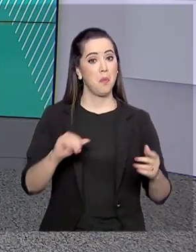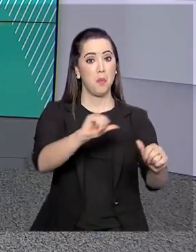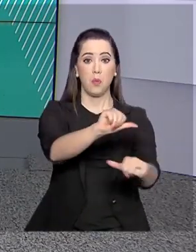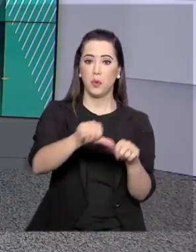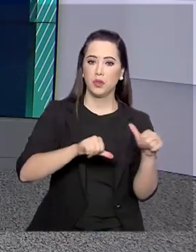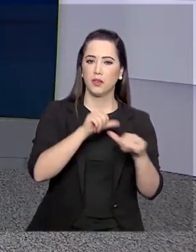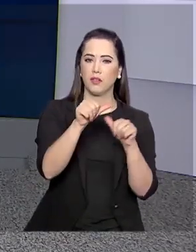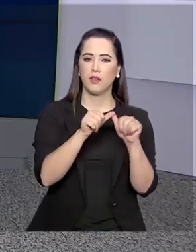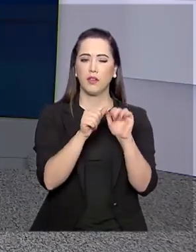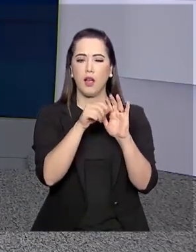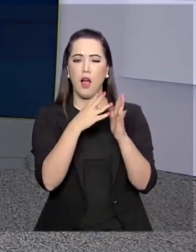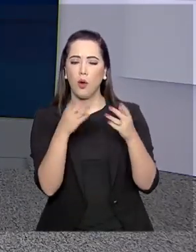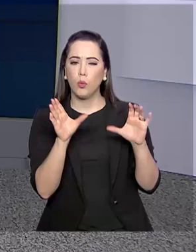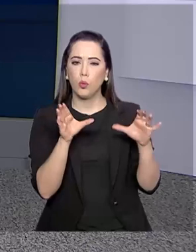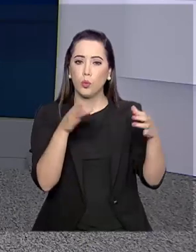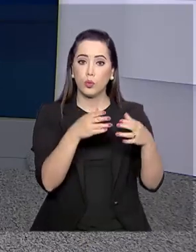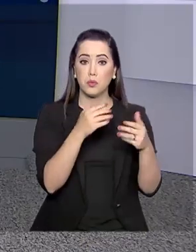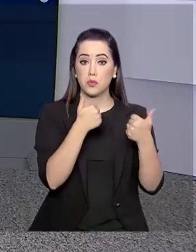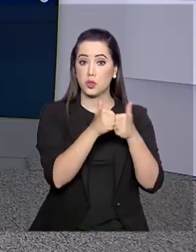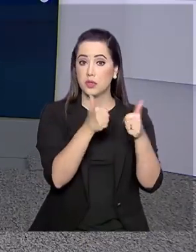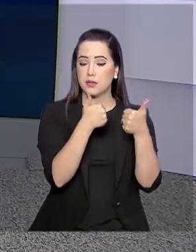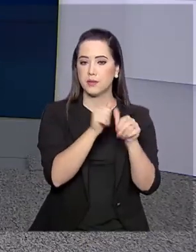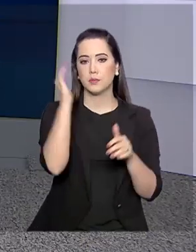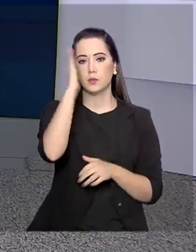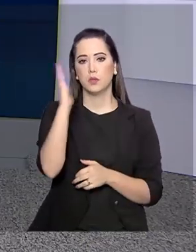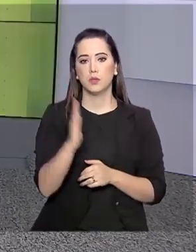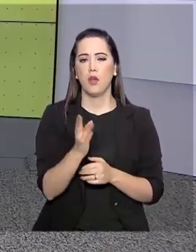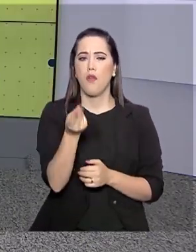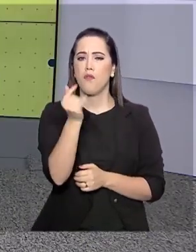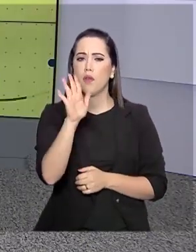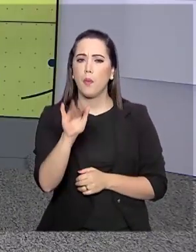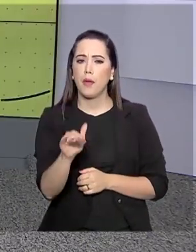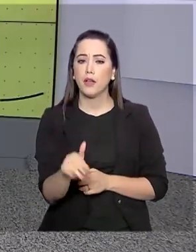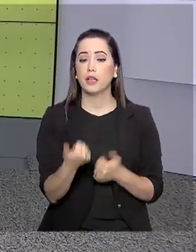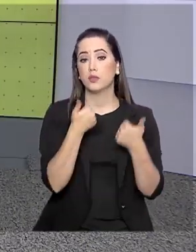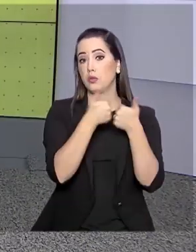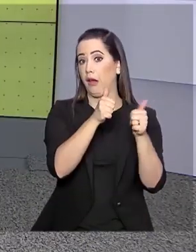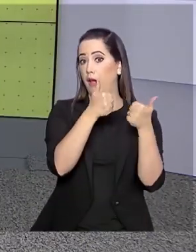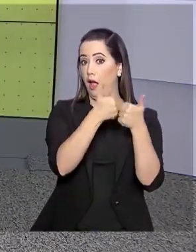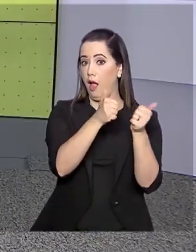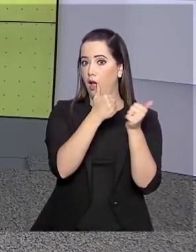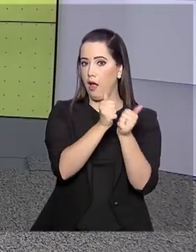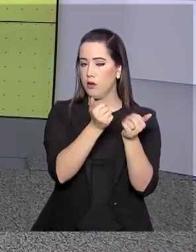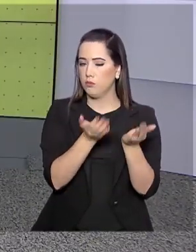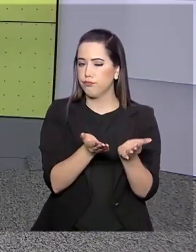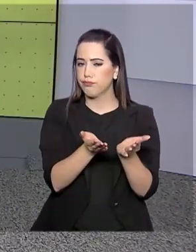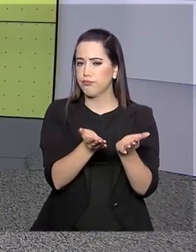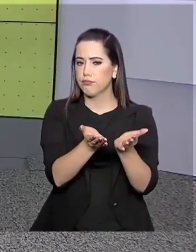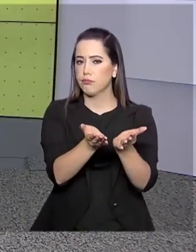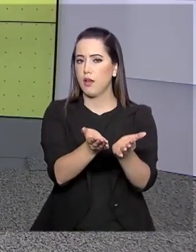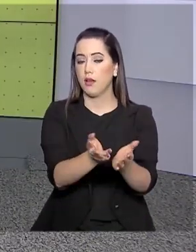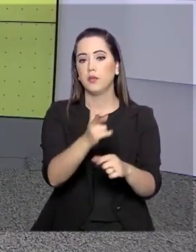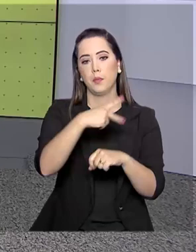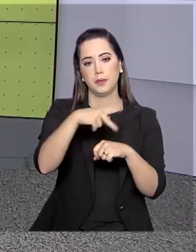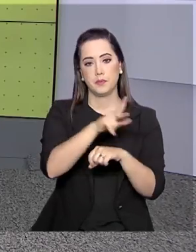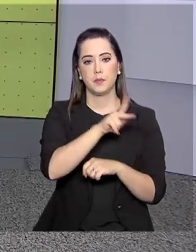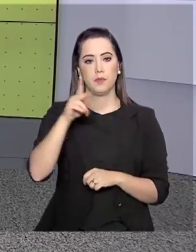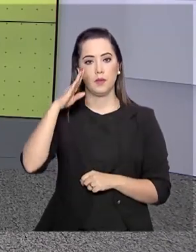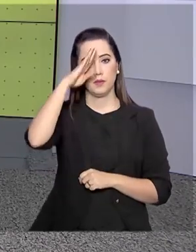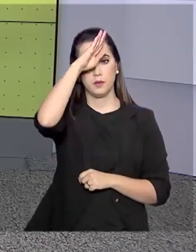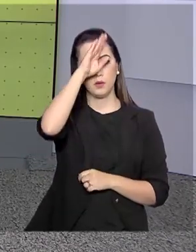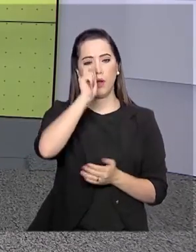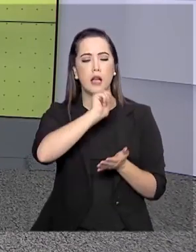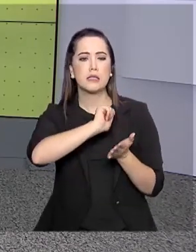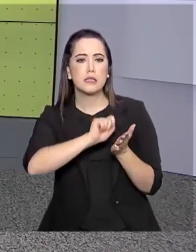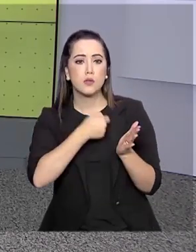para mudar a matriz do transporte brasileiro e baratear o frete de cargas no país, o presidente Jair Bolsonaro